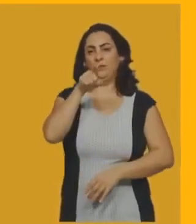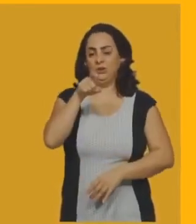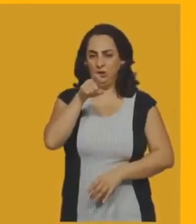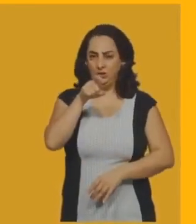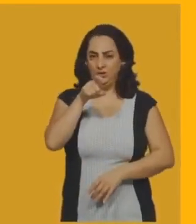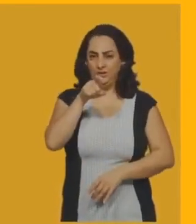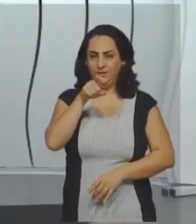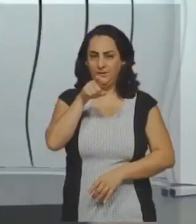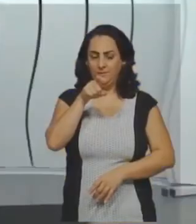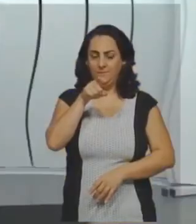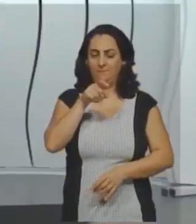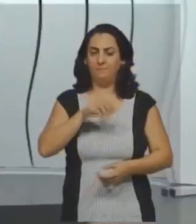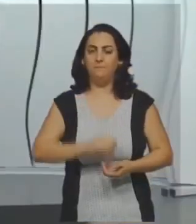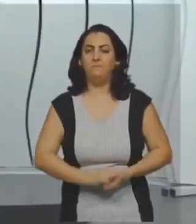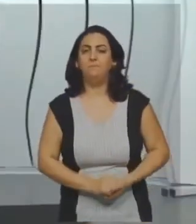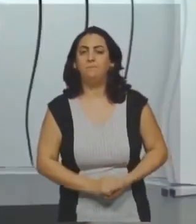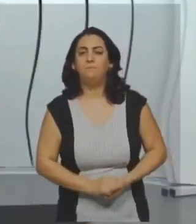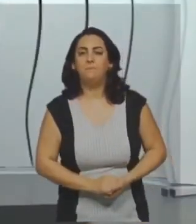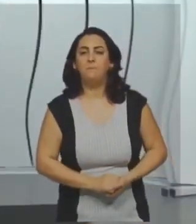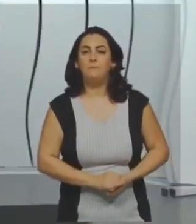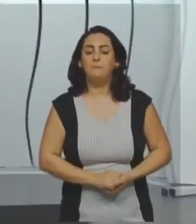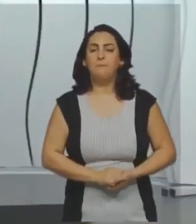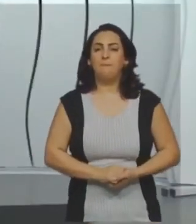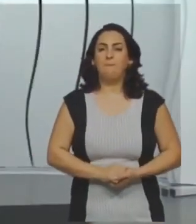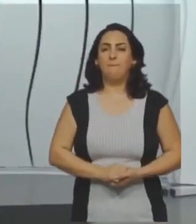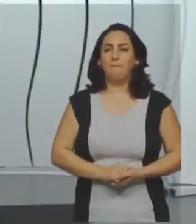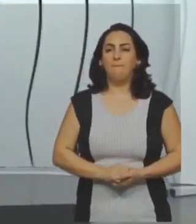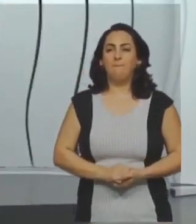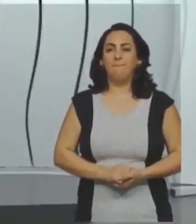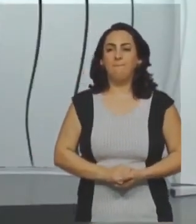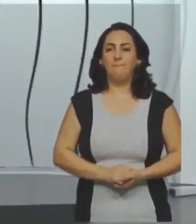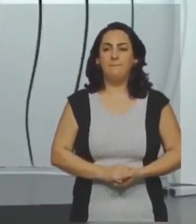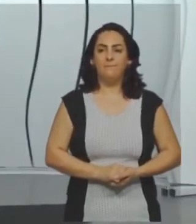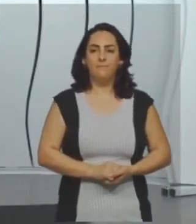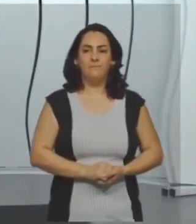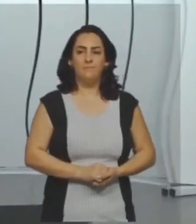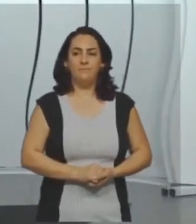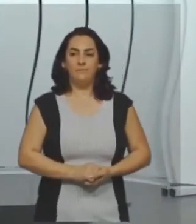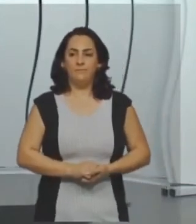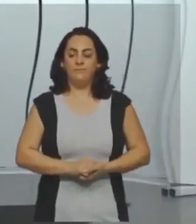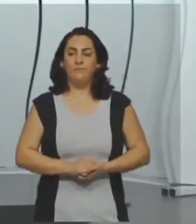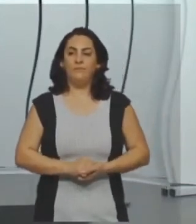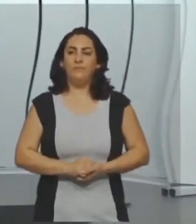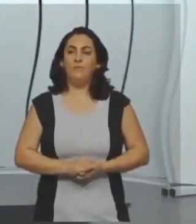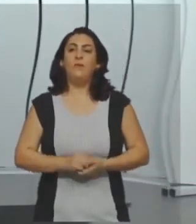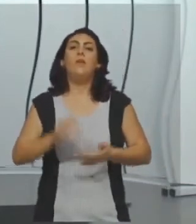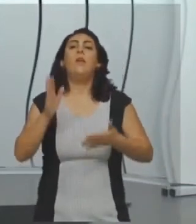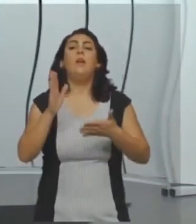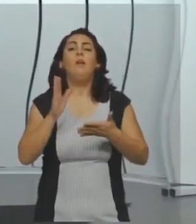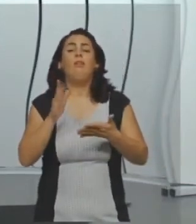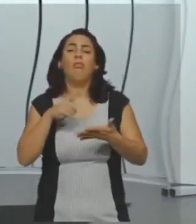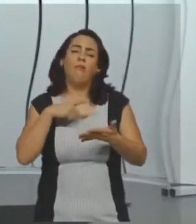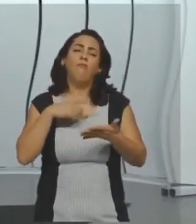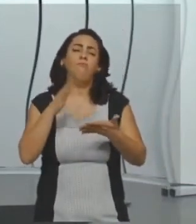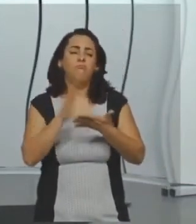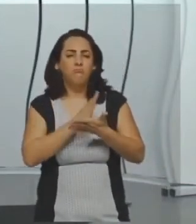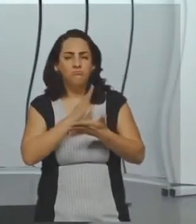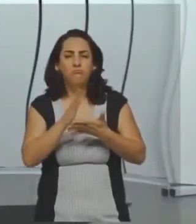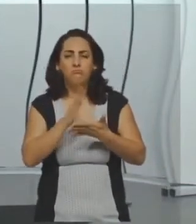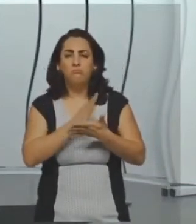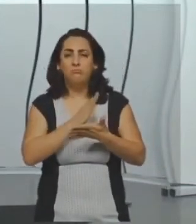200, que é 160. Descobri o valor de x, que é 160 graus, ok?